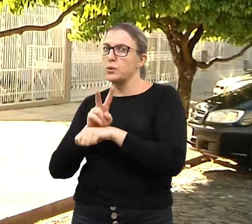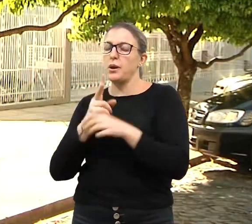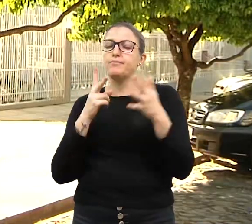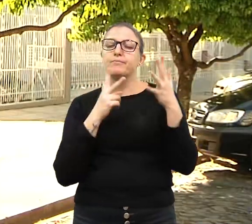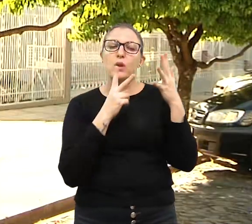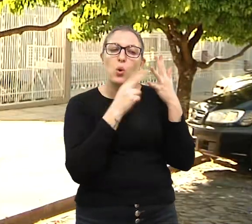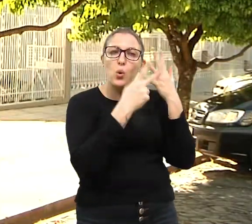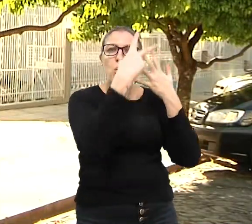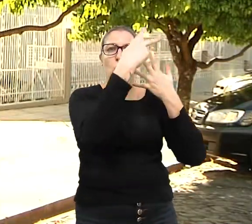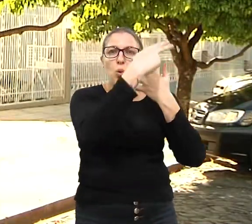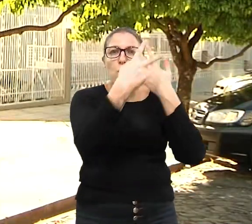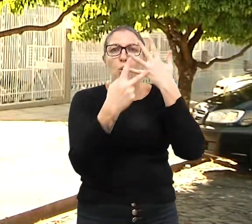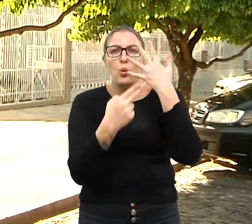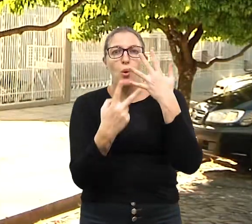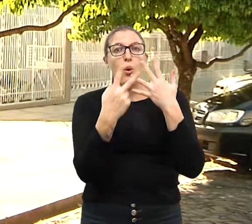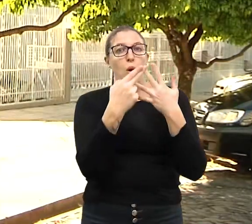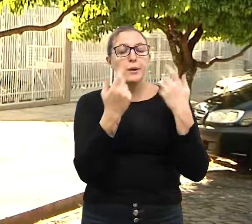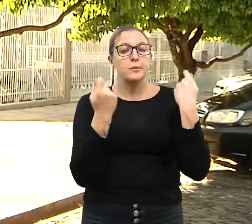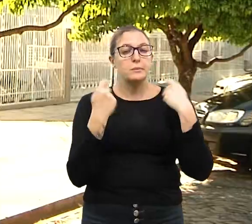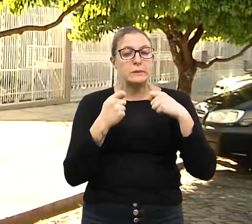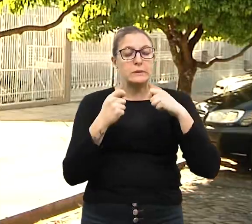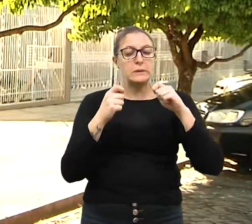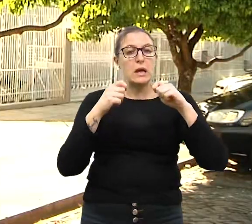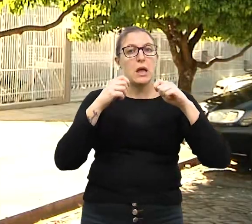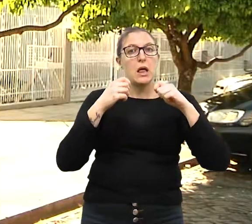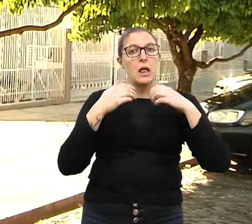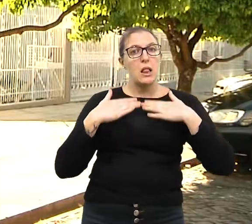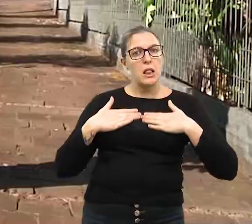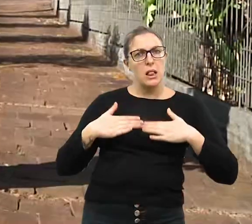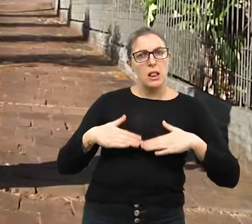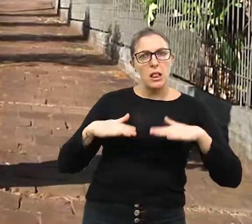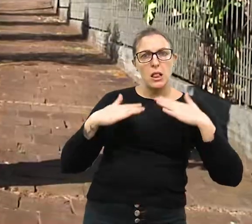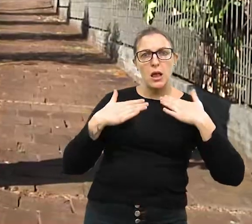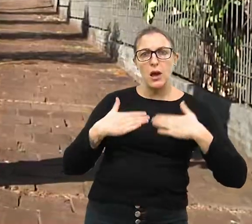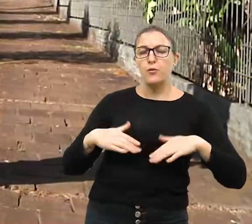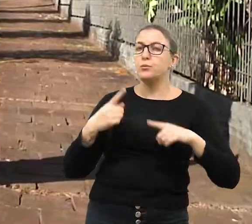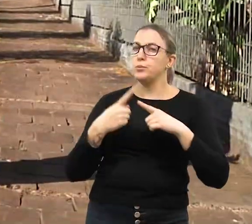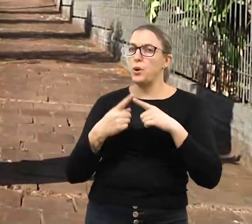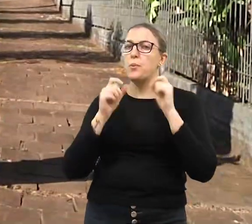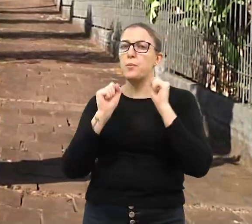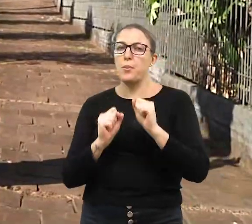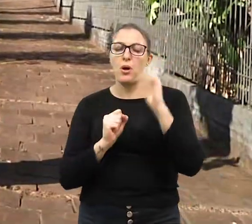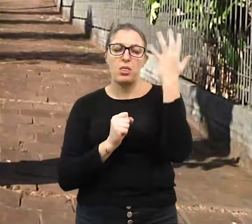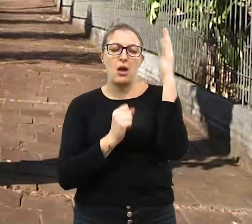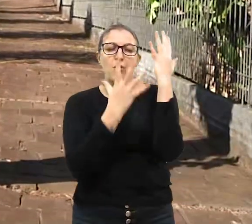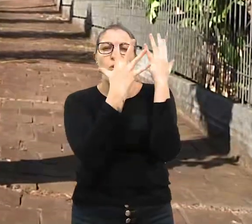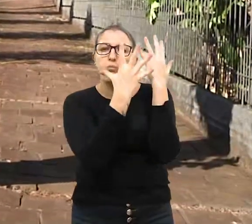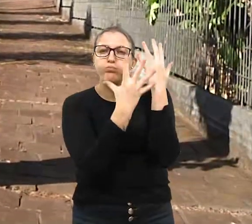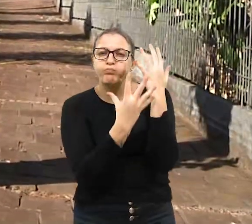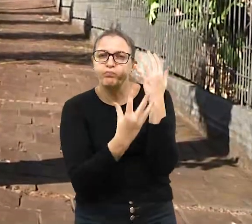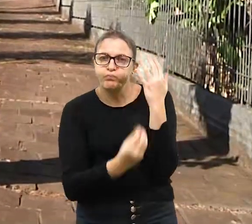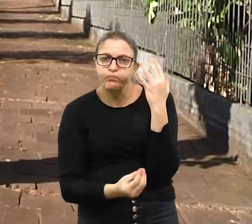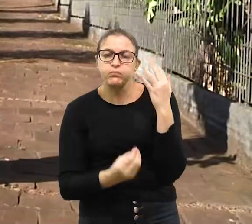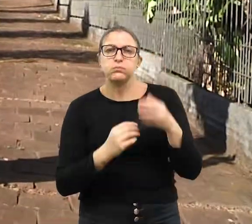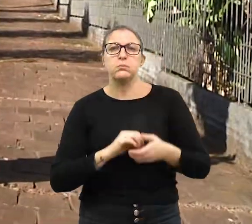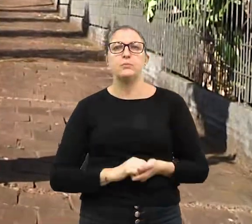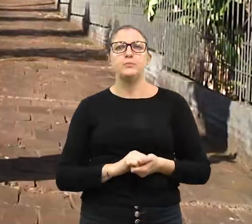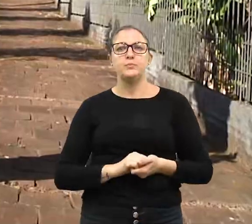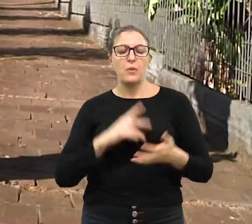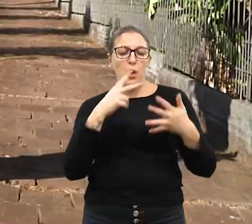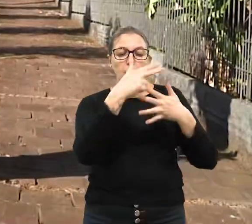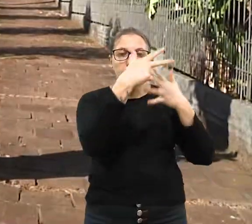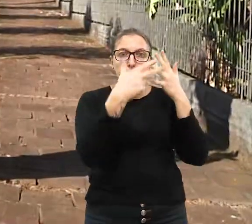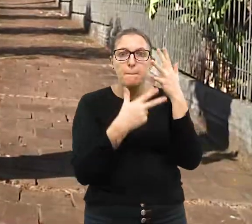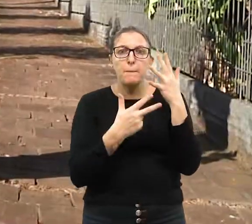podem ser drásticos, para assim não matar as plantas. A poda drástica é o corte que retira mais de 50